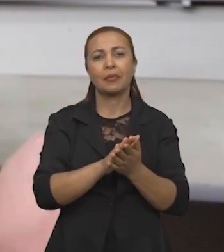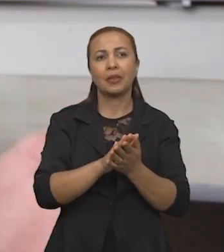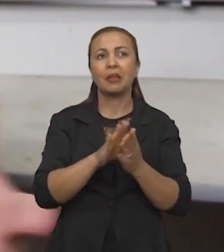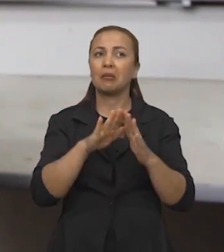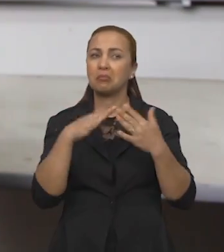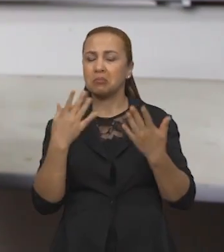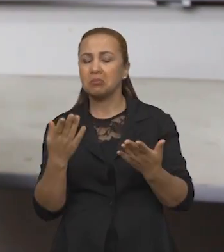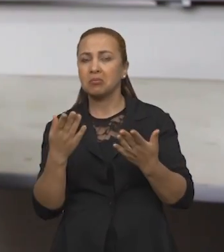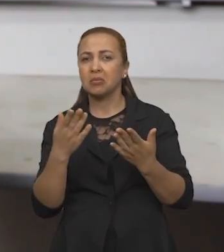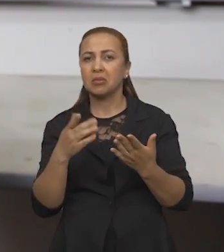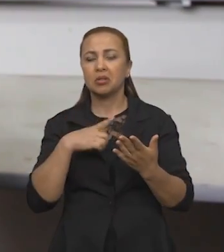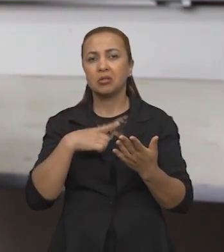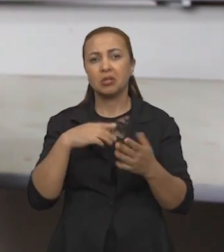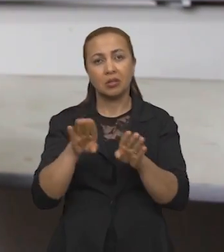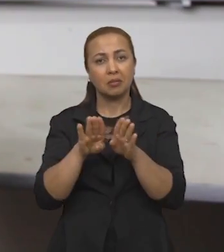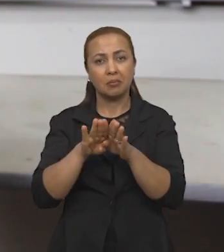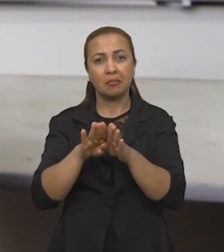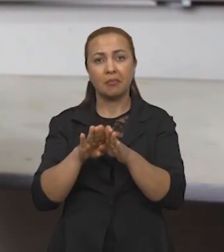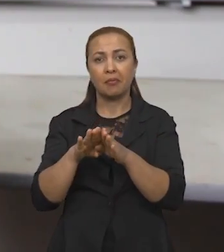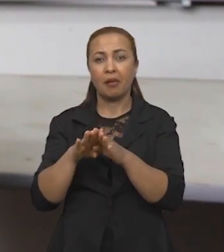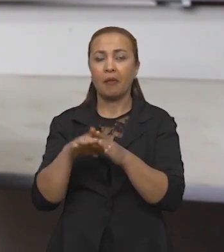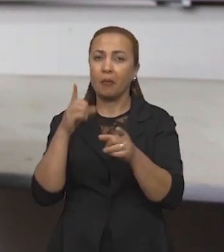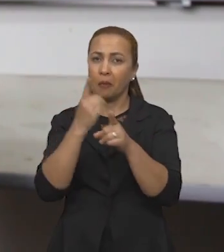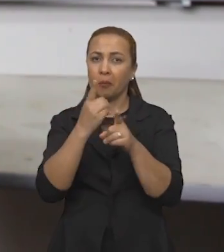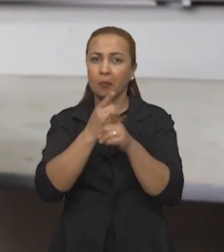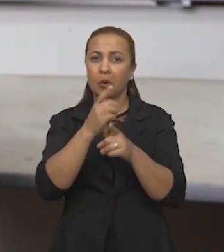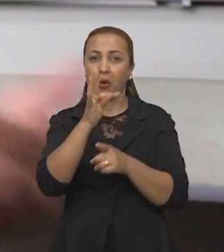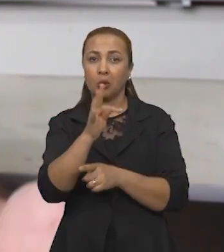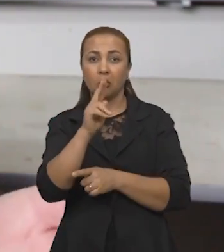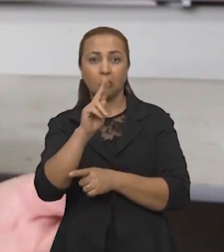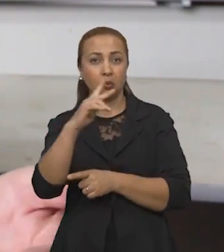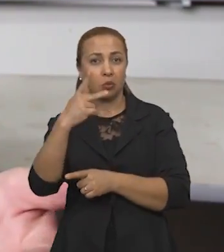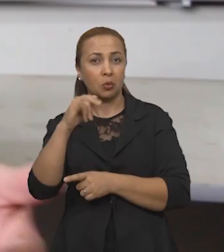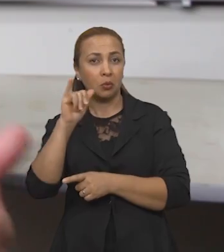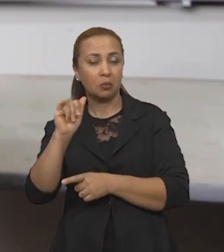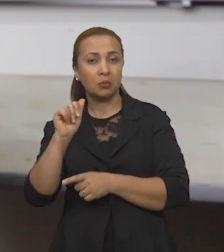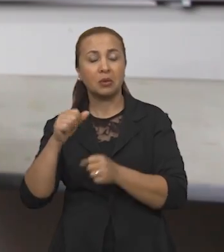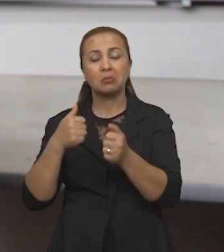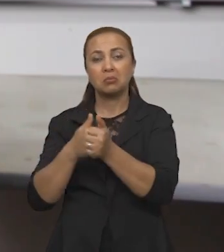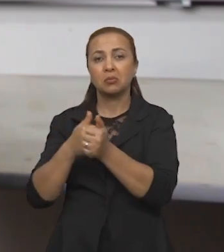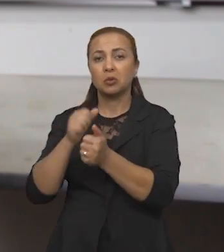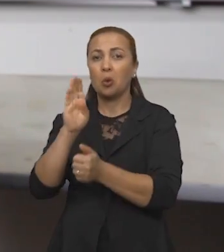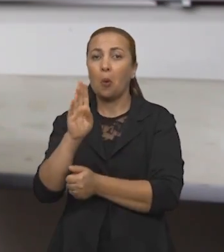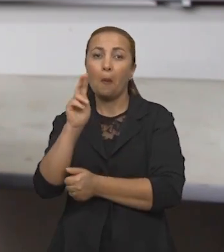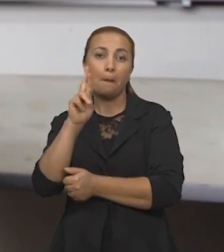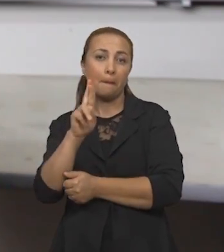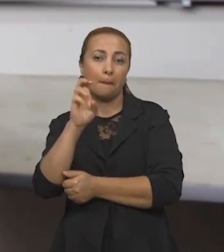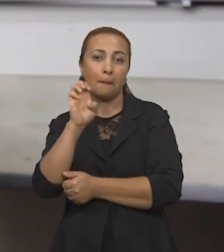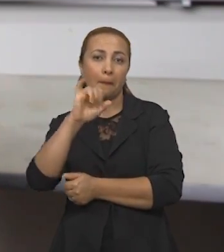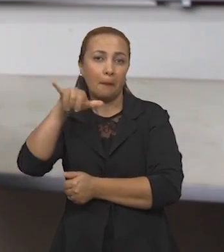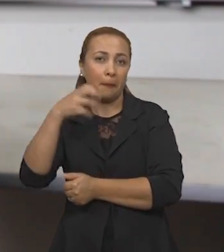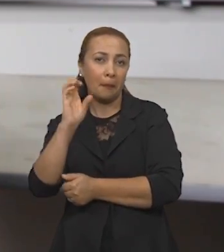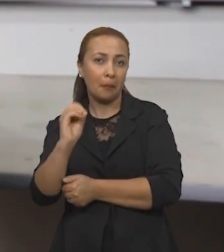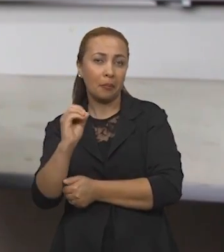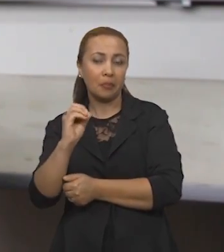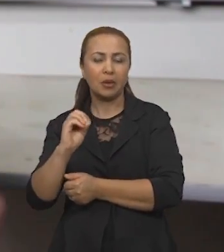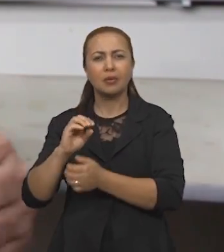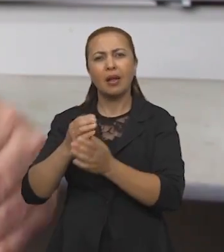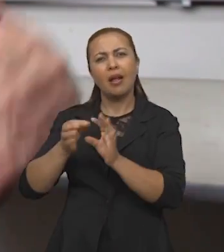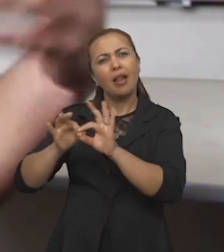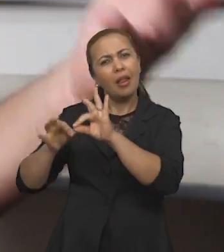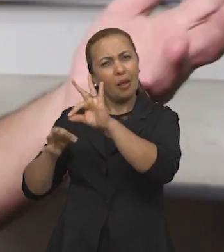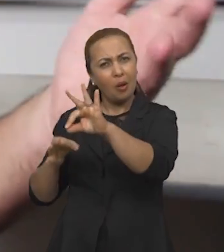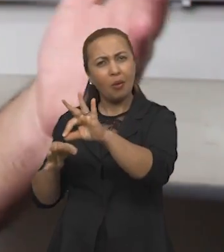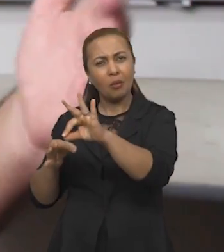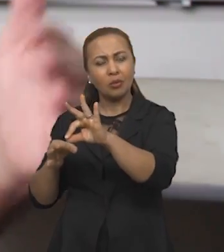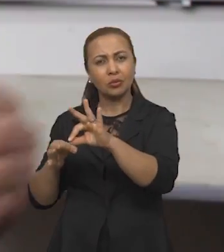mas claro que nós temos evidências também do povo tupi, nessa região do Brejo da Paraíba. E